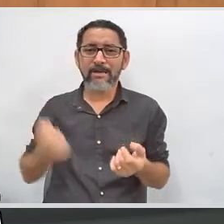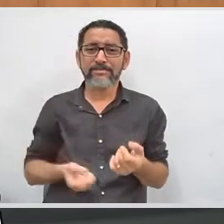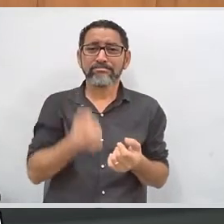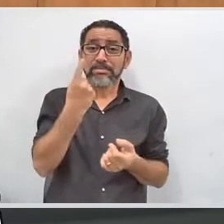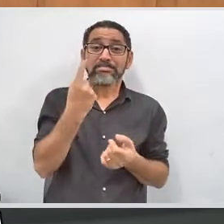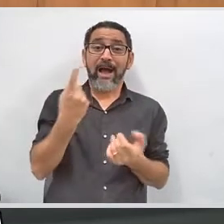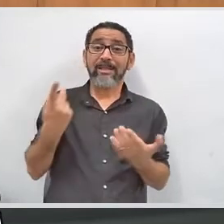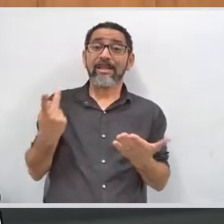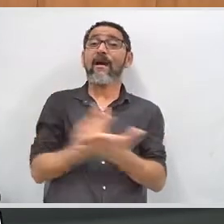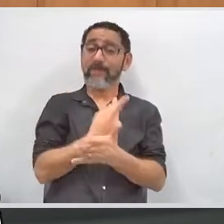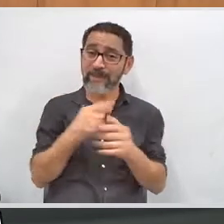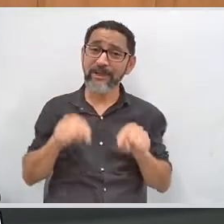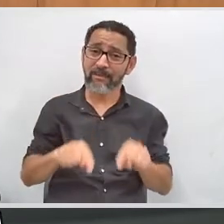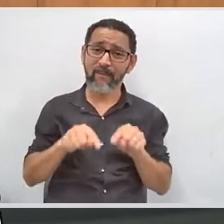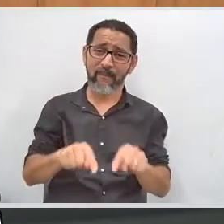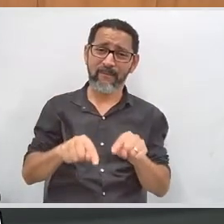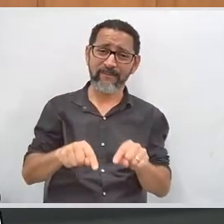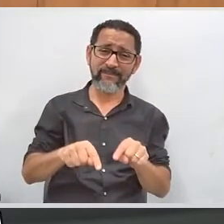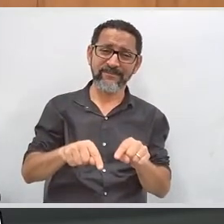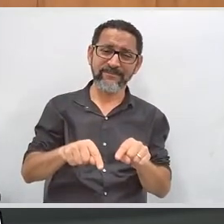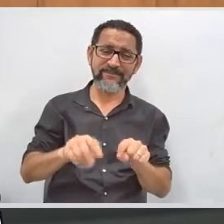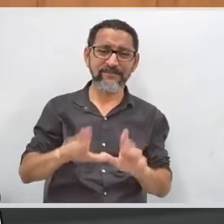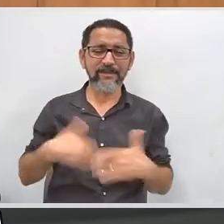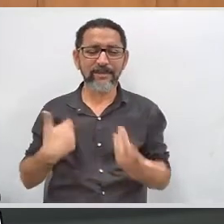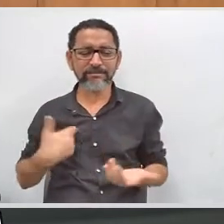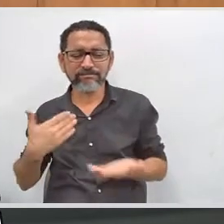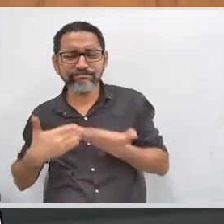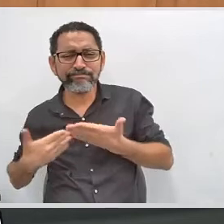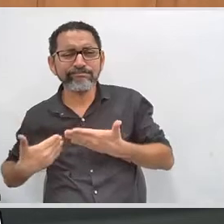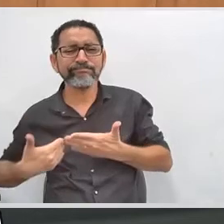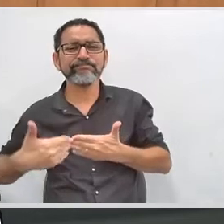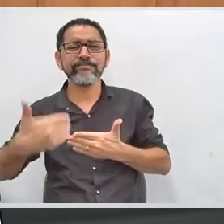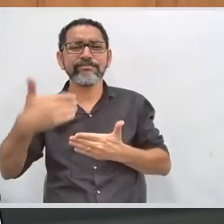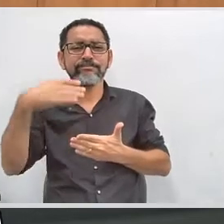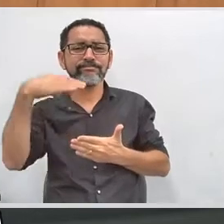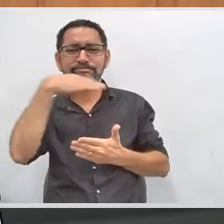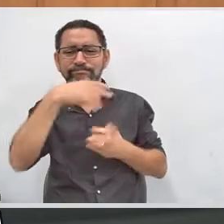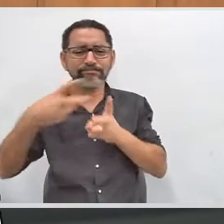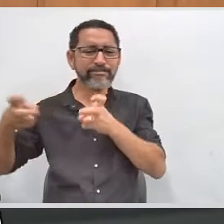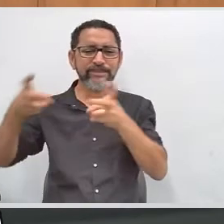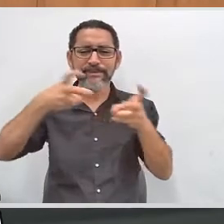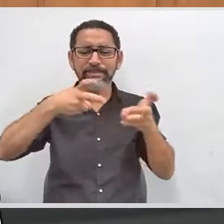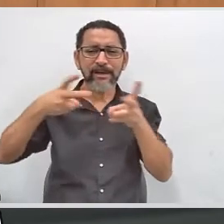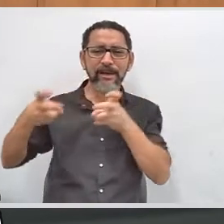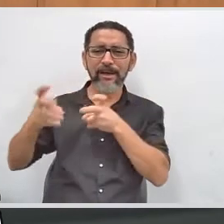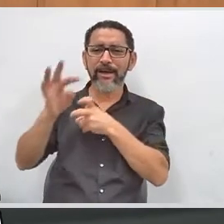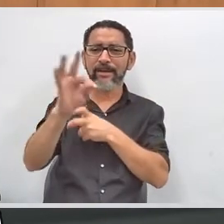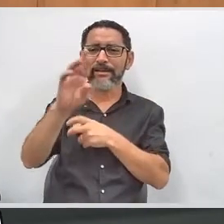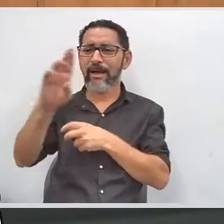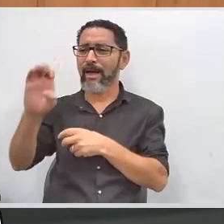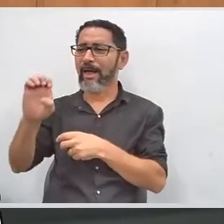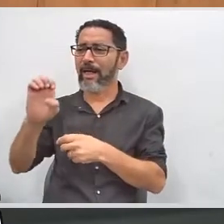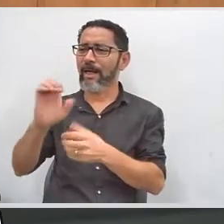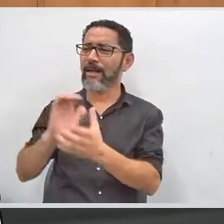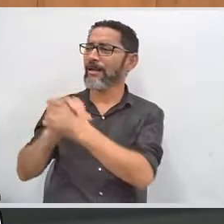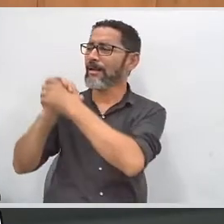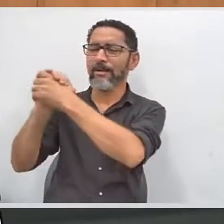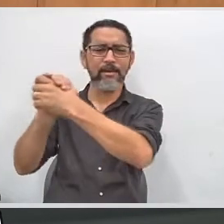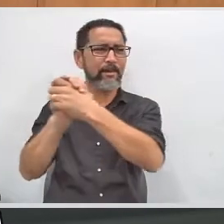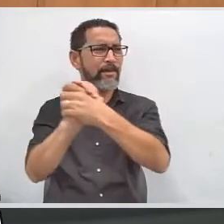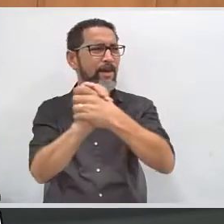acontecendo. Então, a gente começa a perceber ao pessoal do TRE, meus